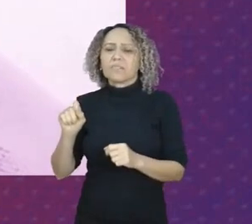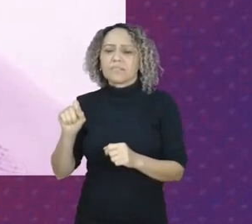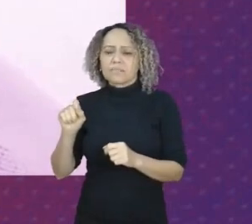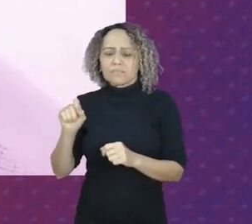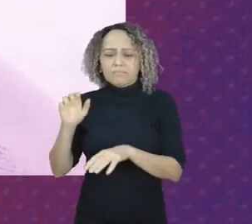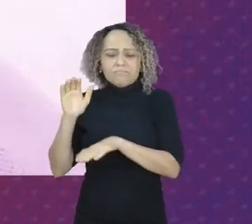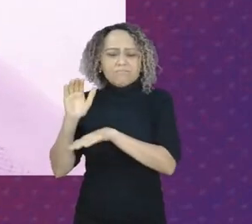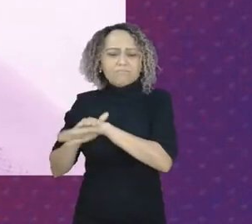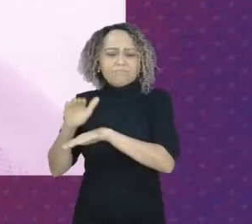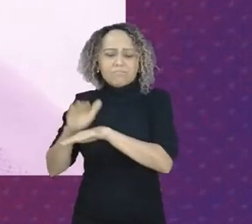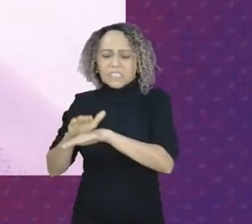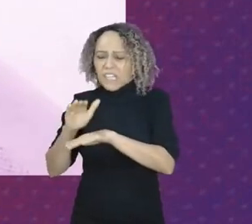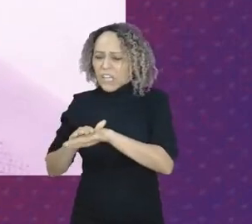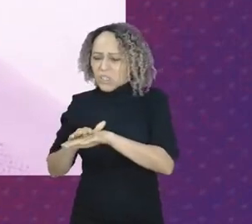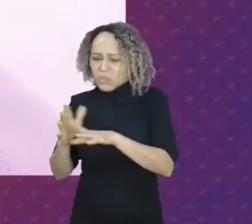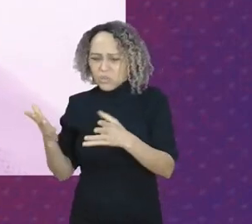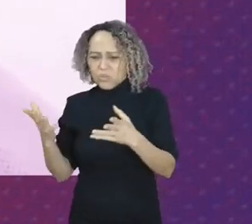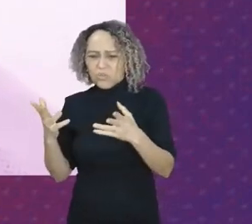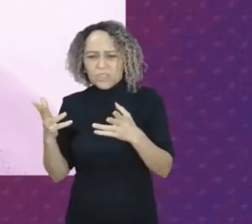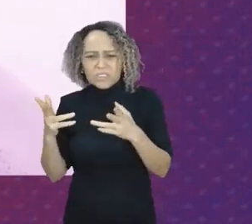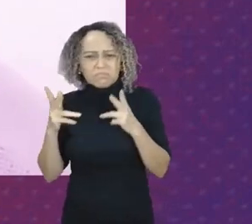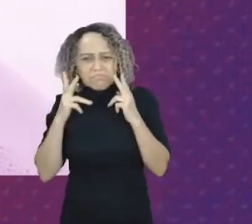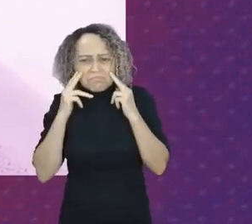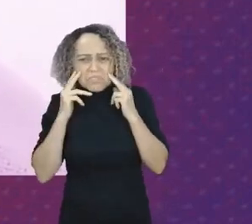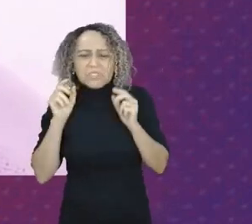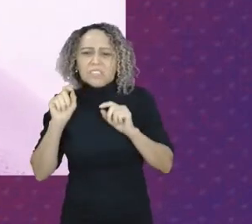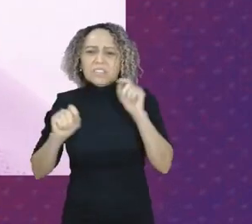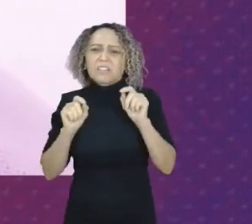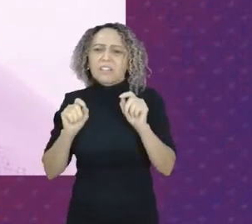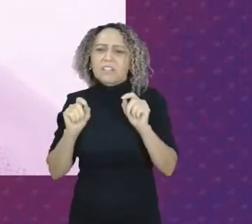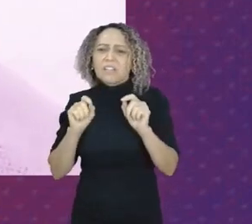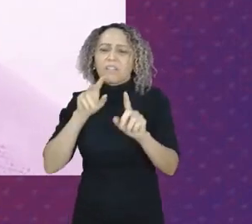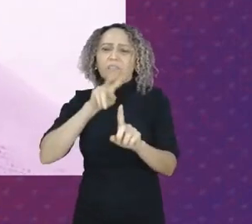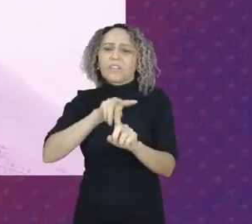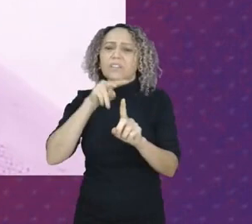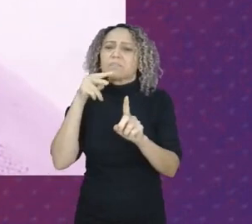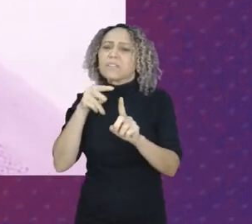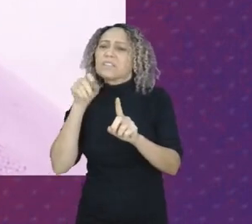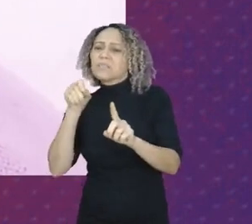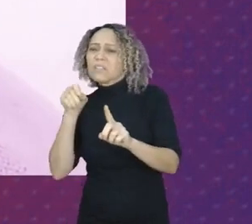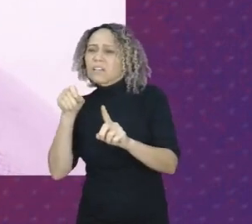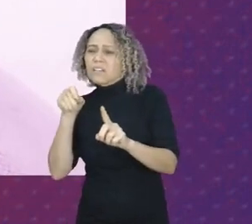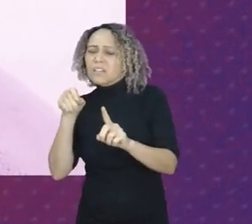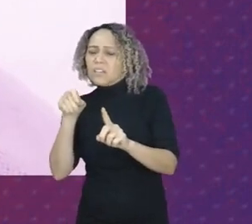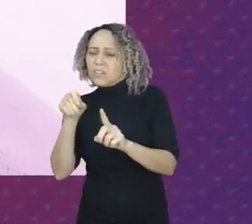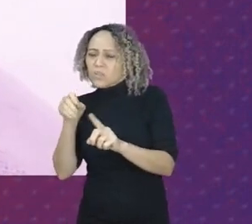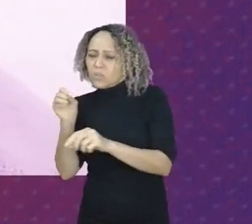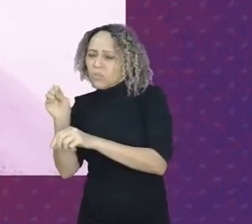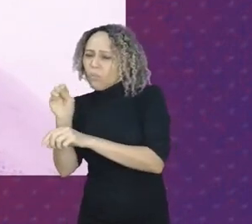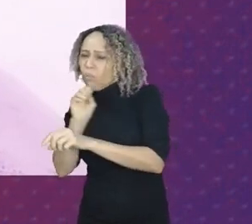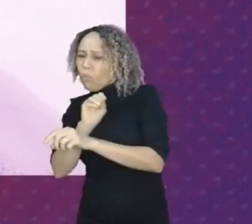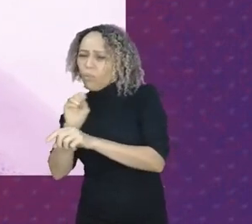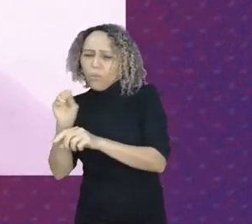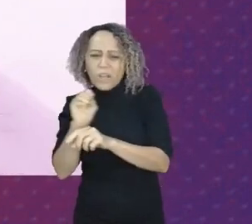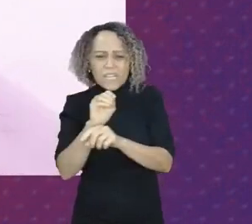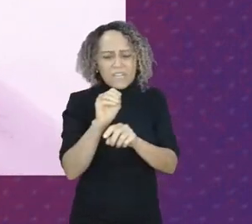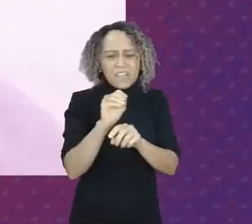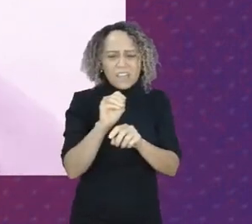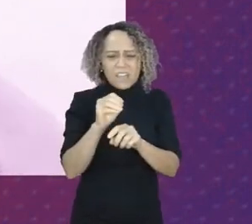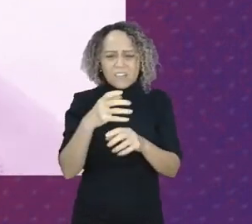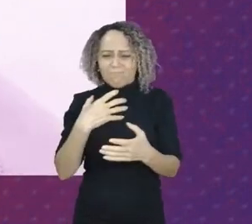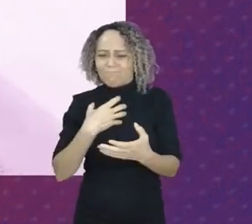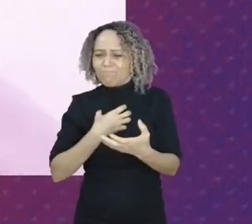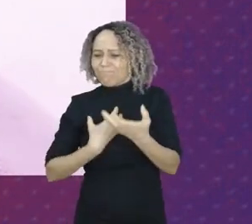pela sua natureza, ele vem na perspectiva do olhar ao outro, da sensibilidade, do